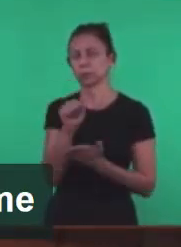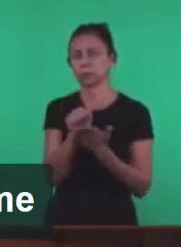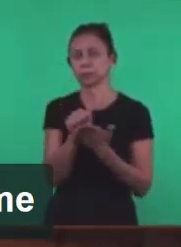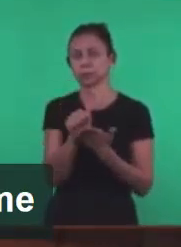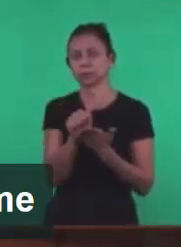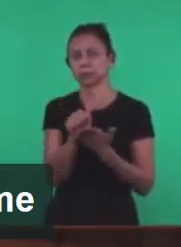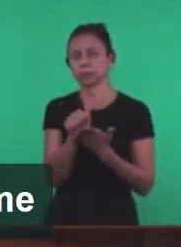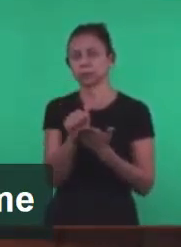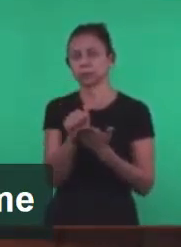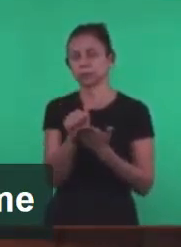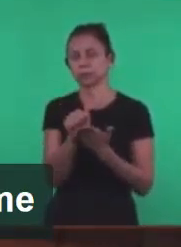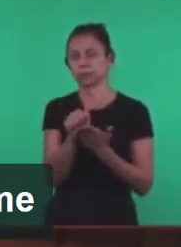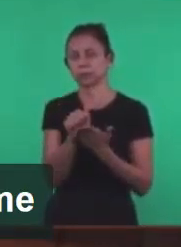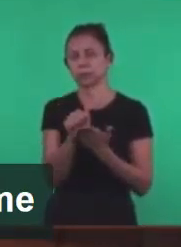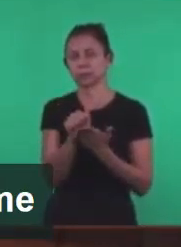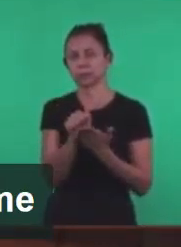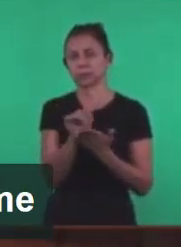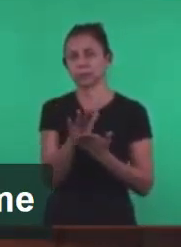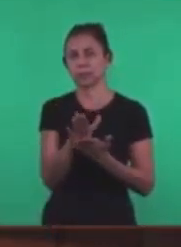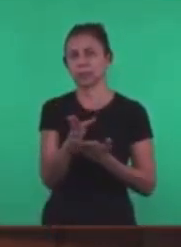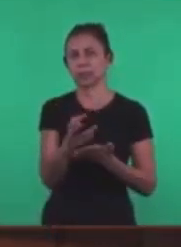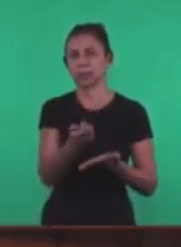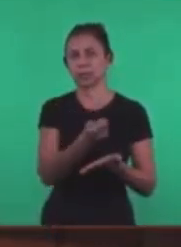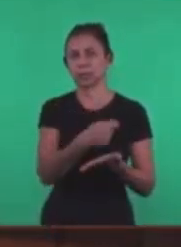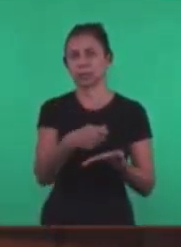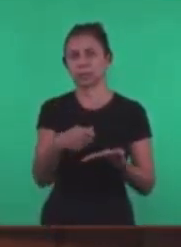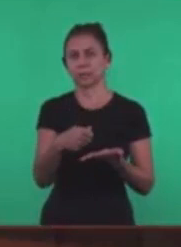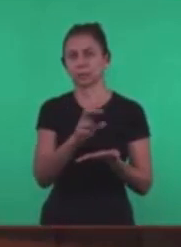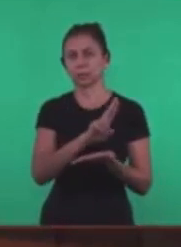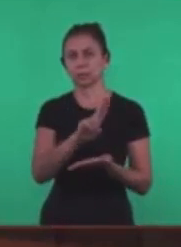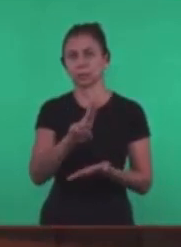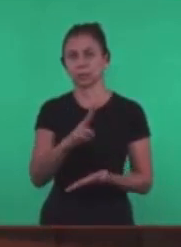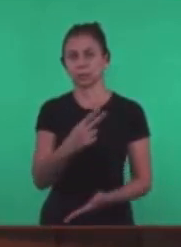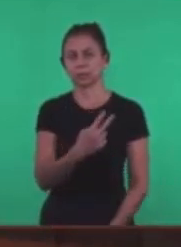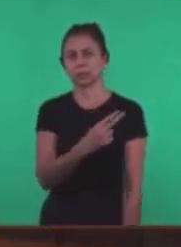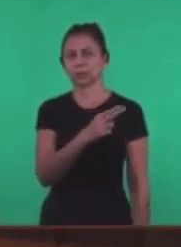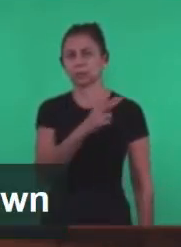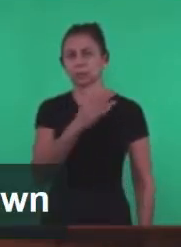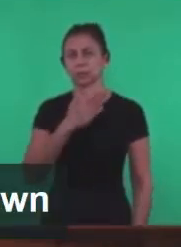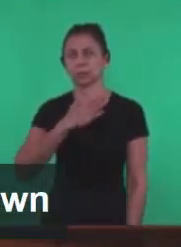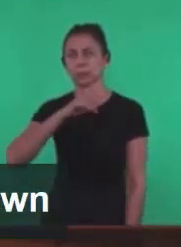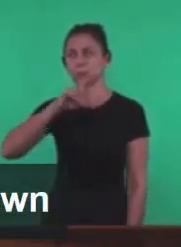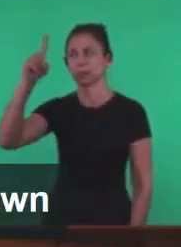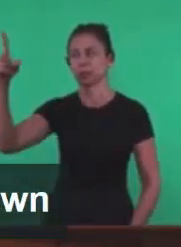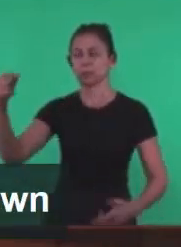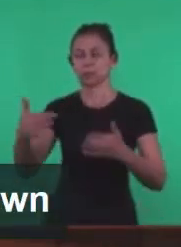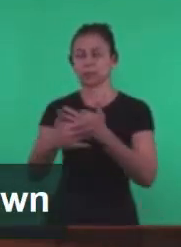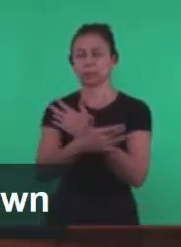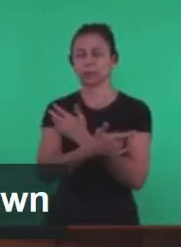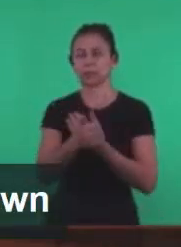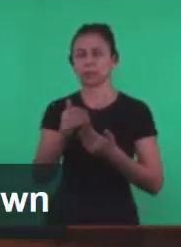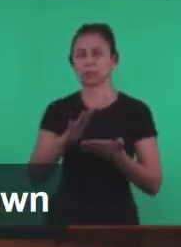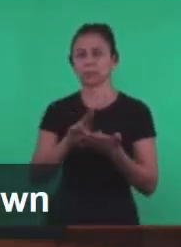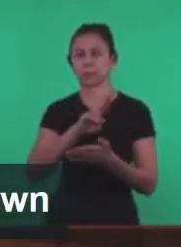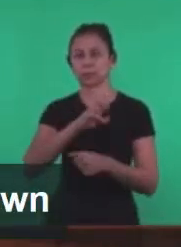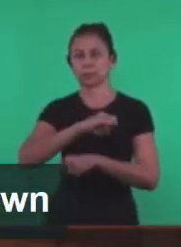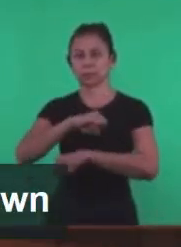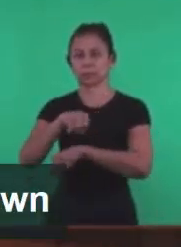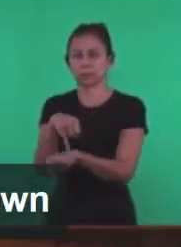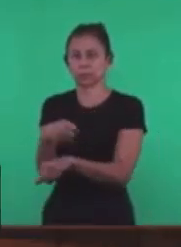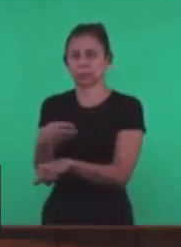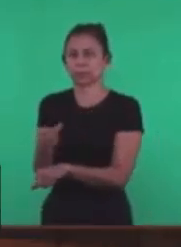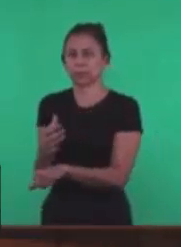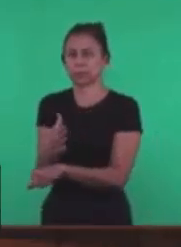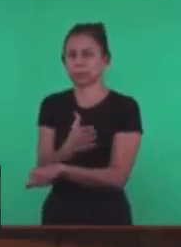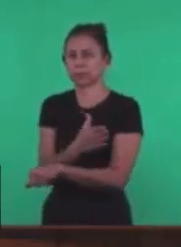Escreverei Sobre ele O nome Do meu Deus O nome Da cidade Do meu Deus A nova Jerusalém Que